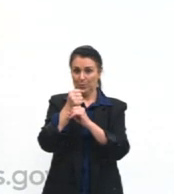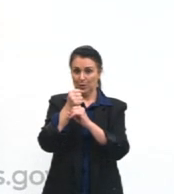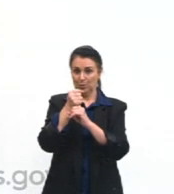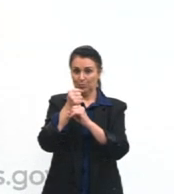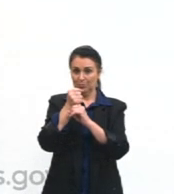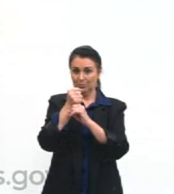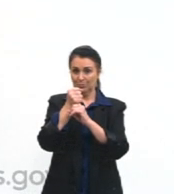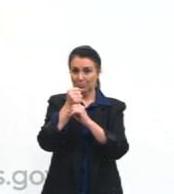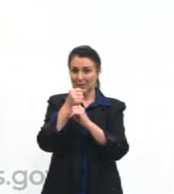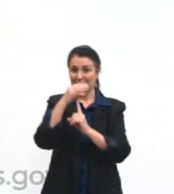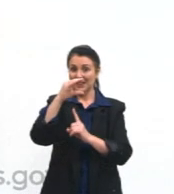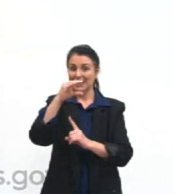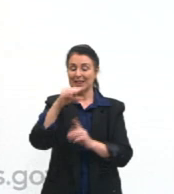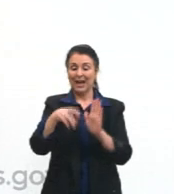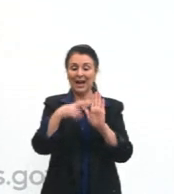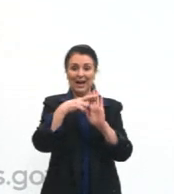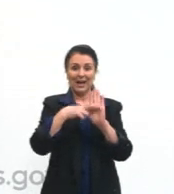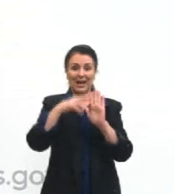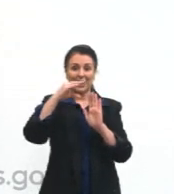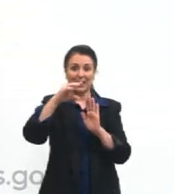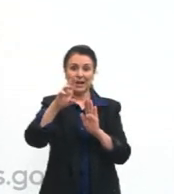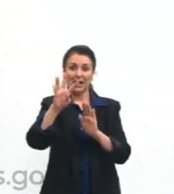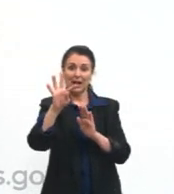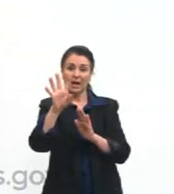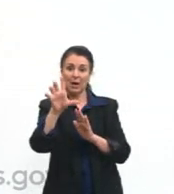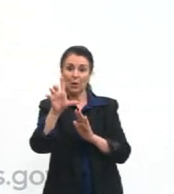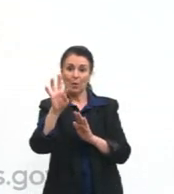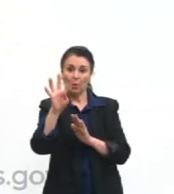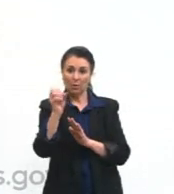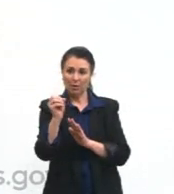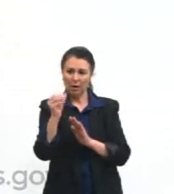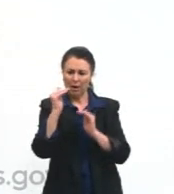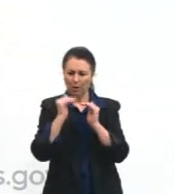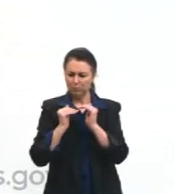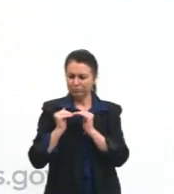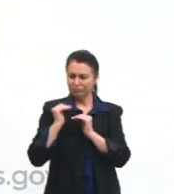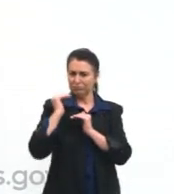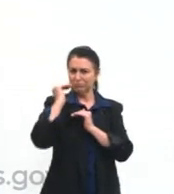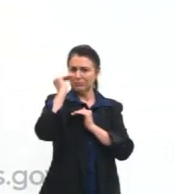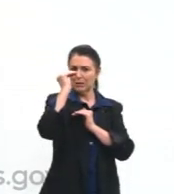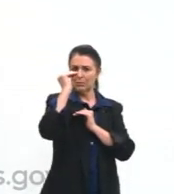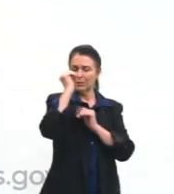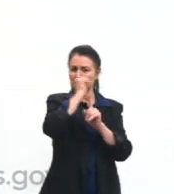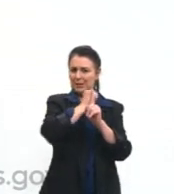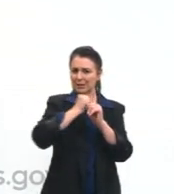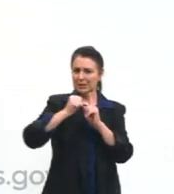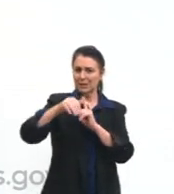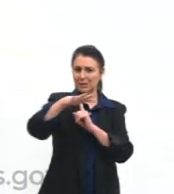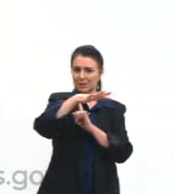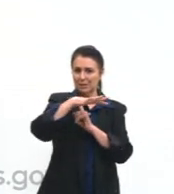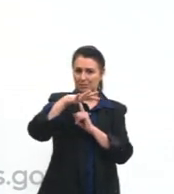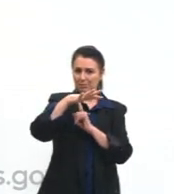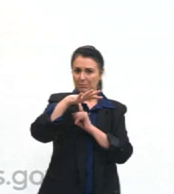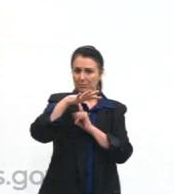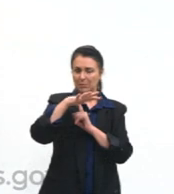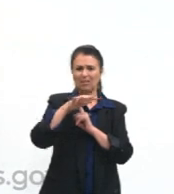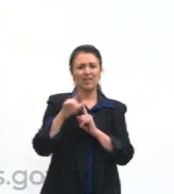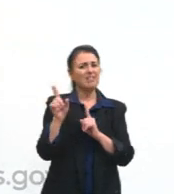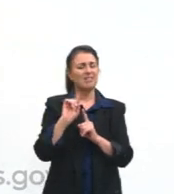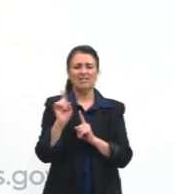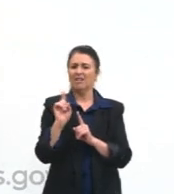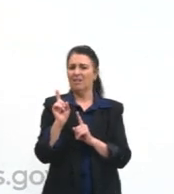é um instrumento de ascensão social. E esse, infelizmente, é um mito que também não se